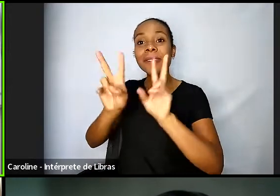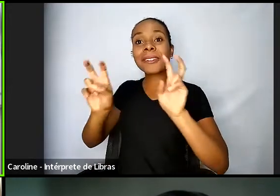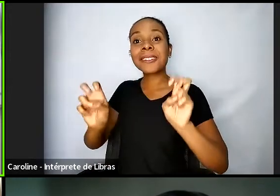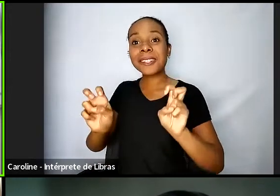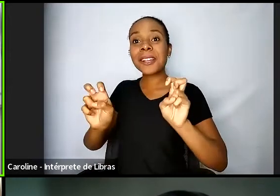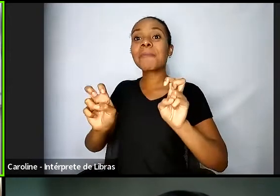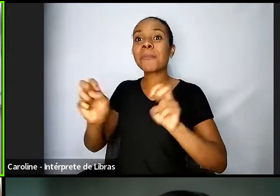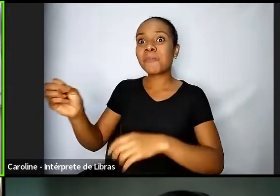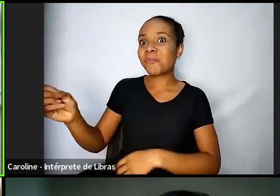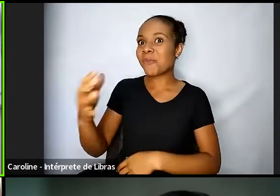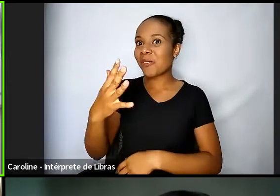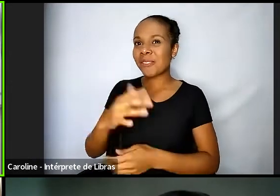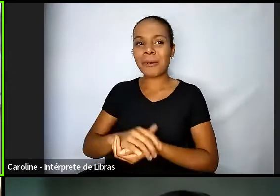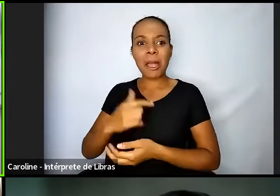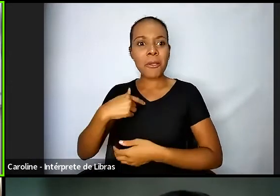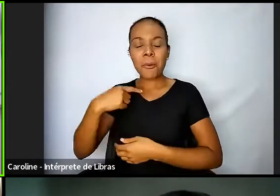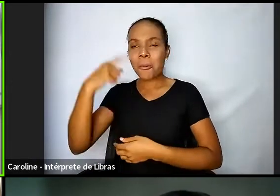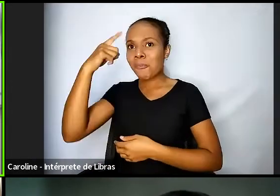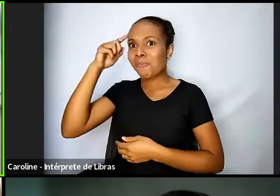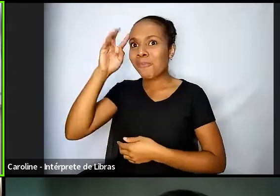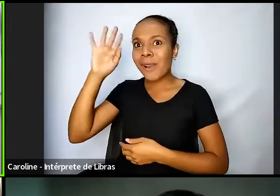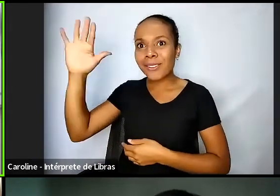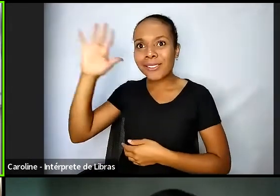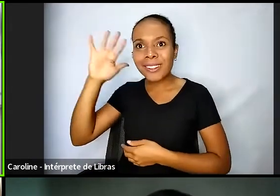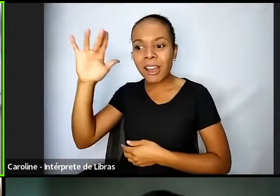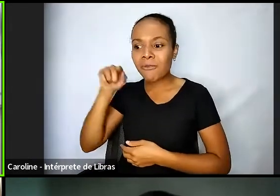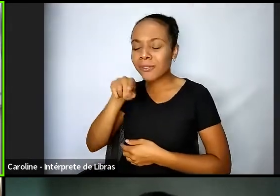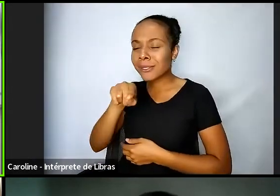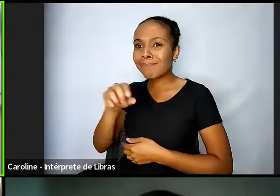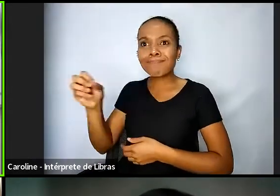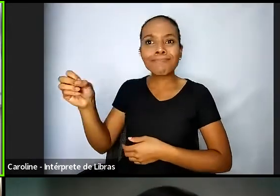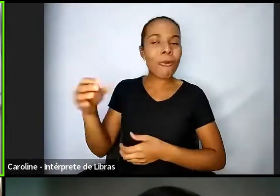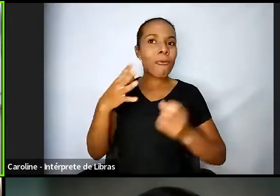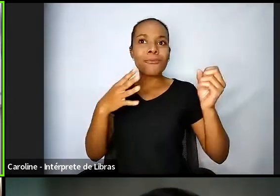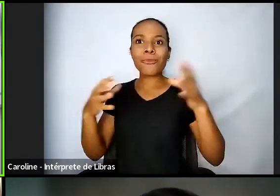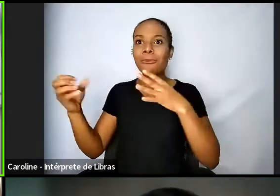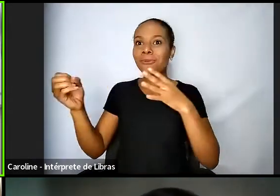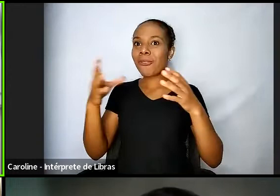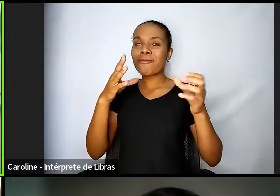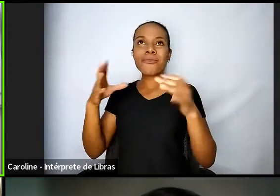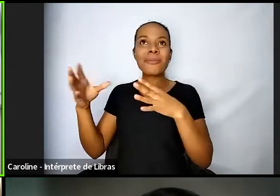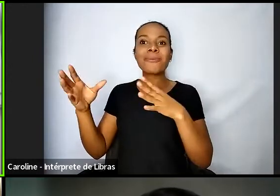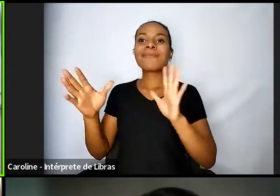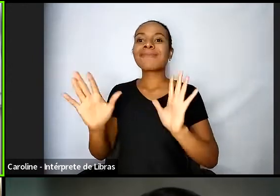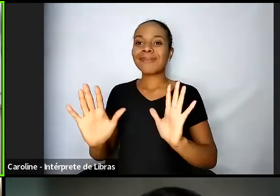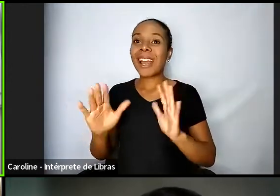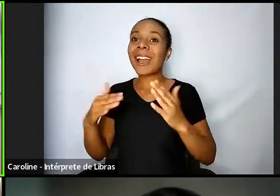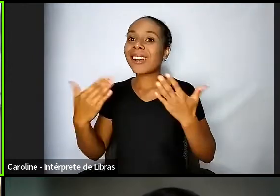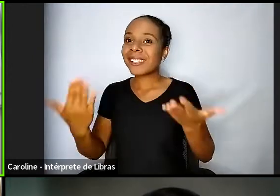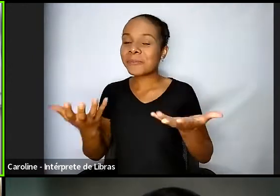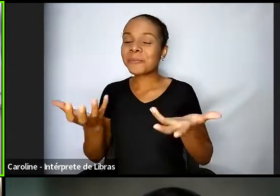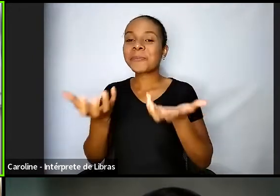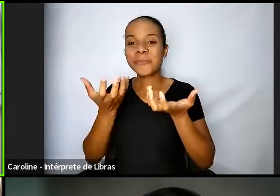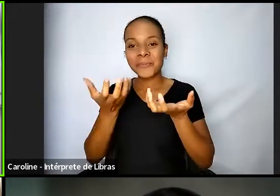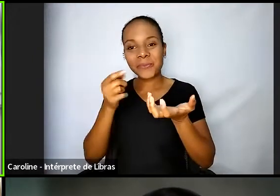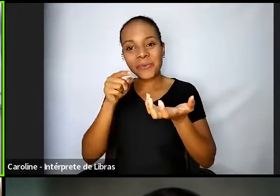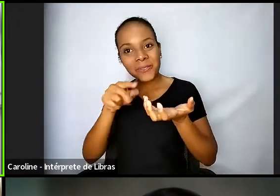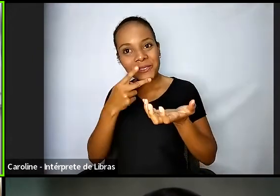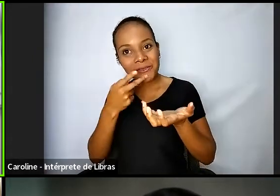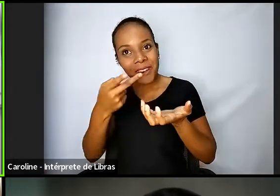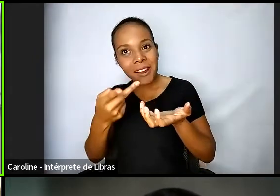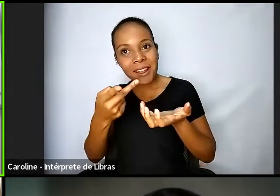inovação e eu queria que você falasse sobre o que que é qual que é a relação da